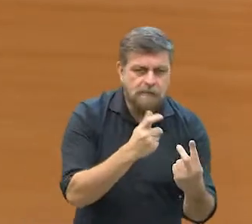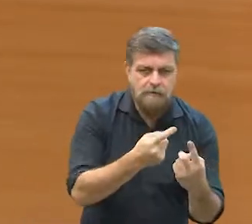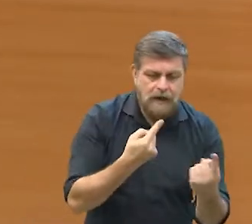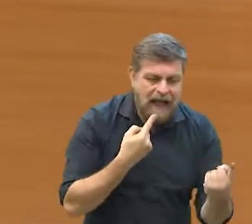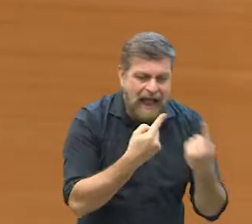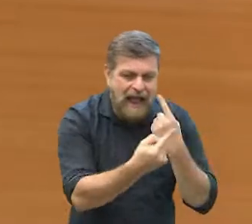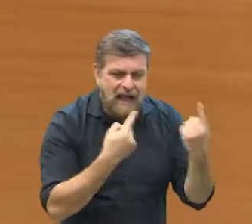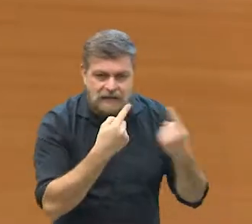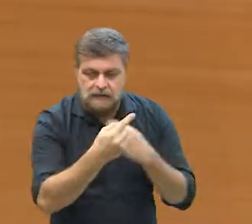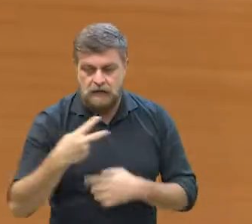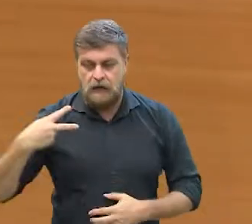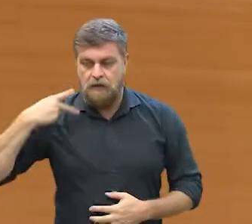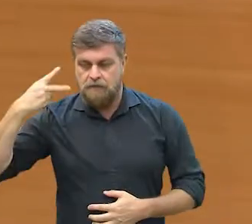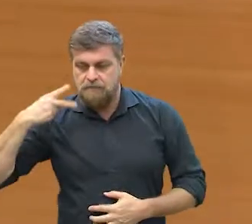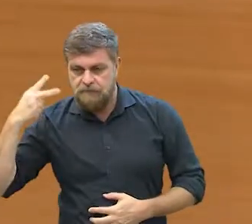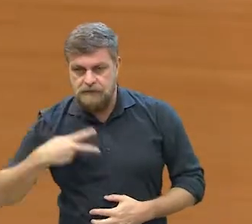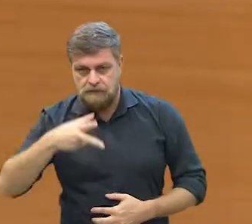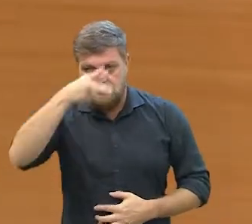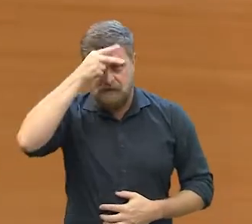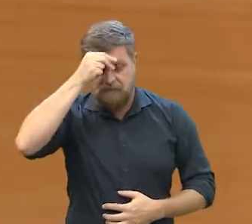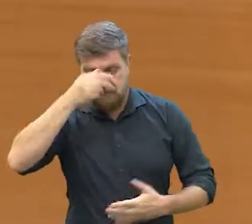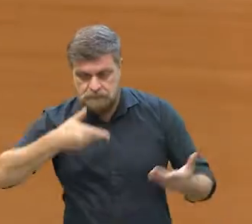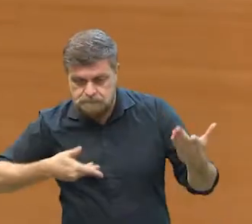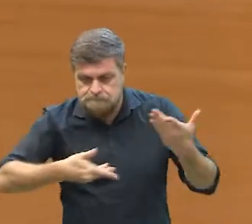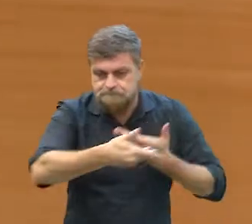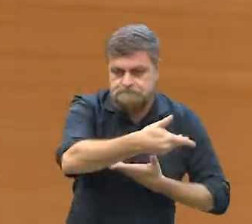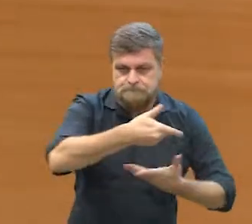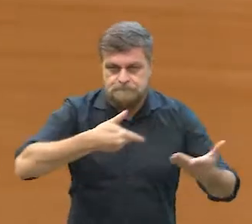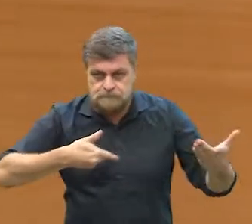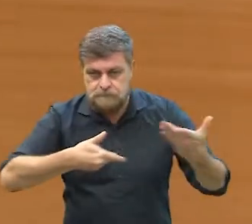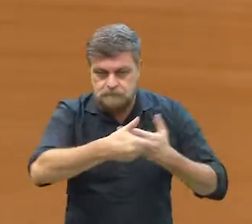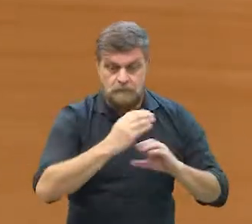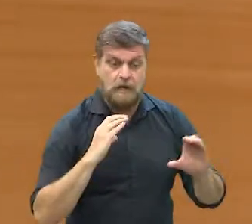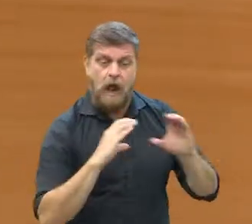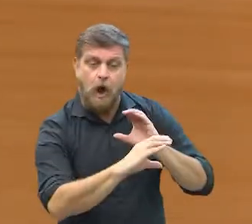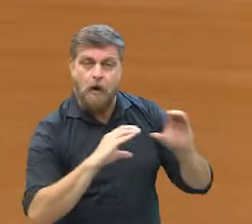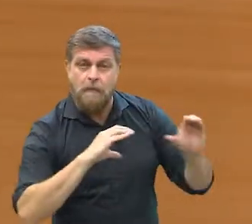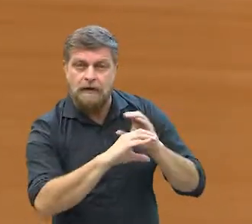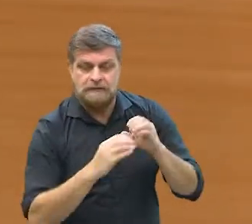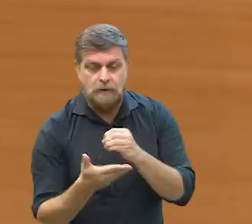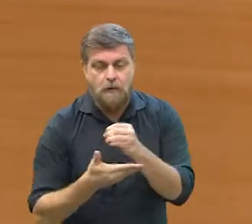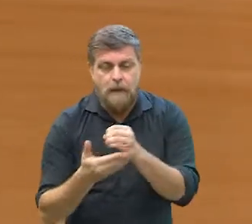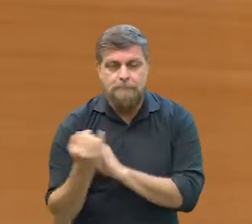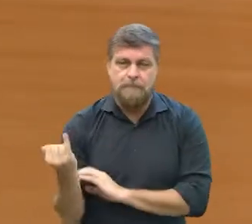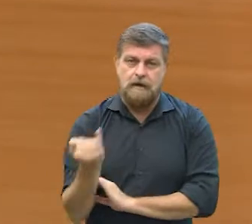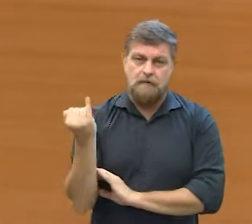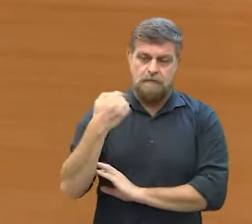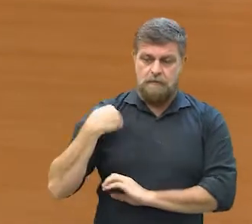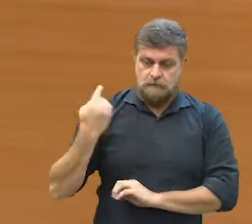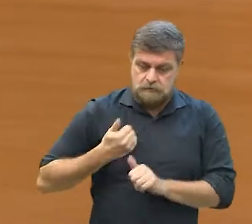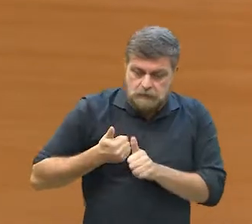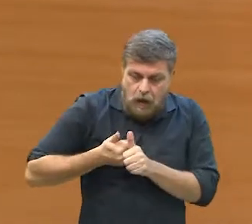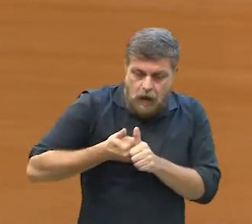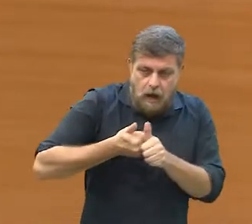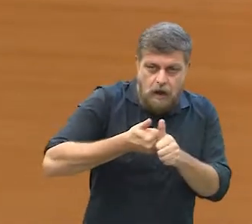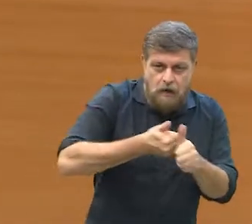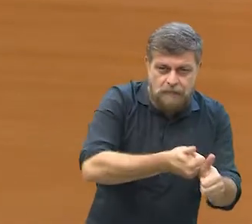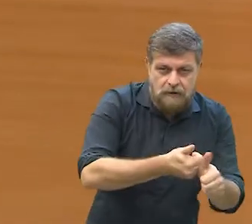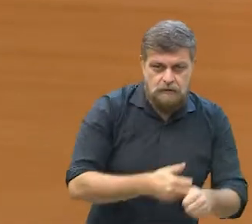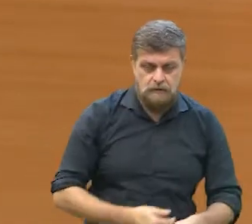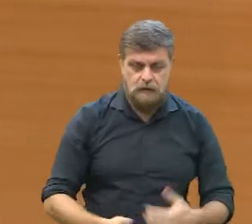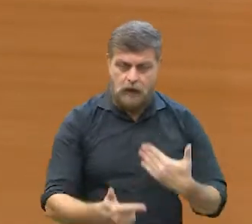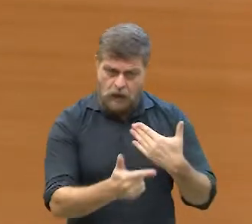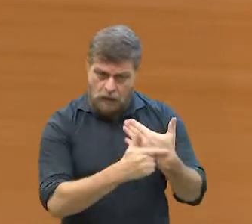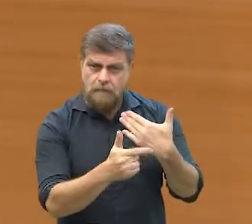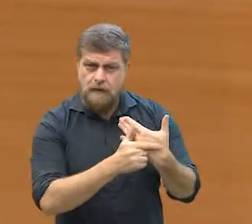que está acontecendo. Esse diálogo do Executivo com o Legislativo, ele é fundamental para a gente acompanhar.